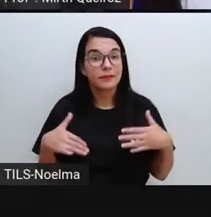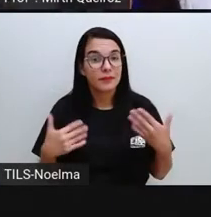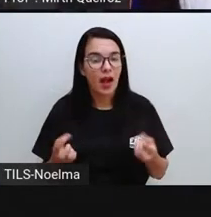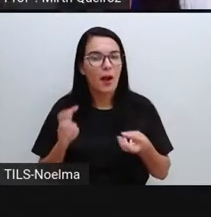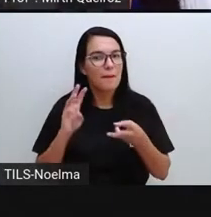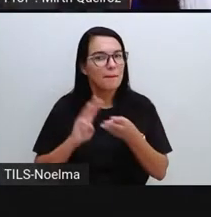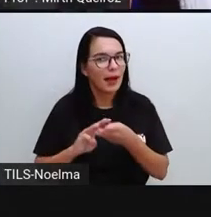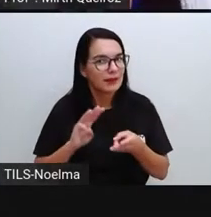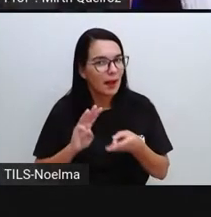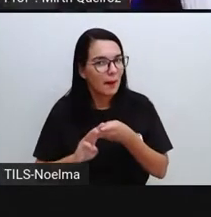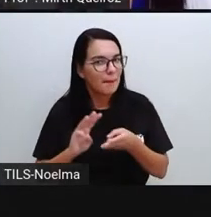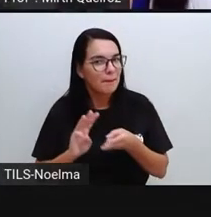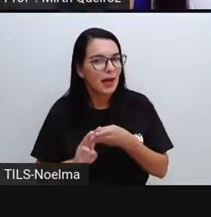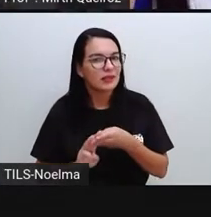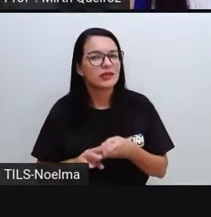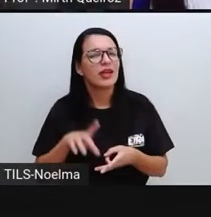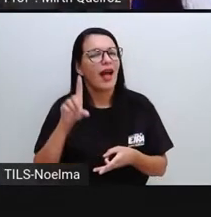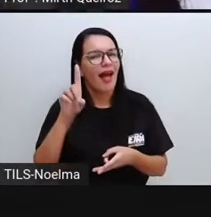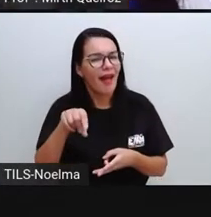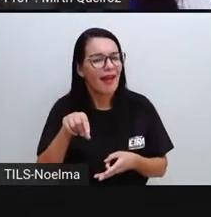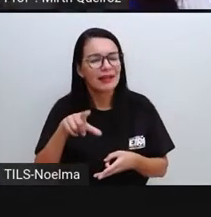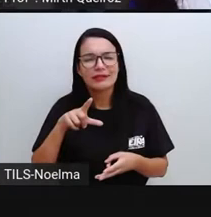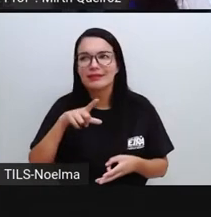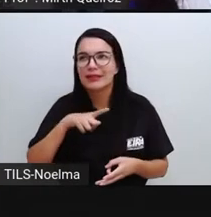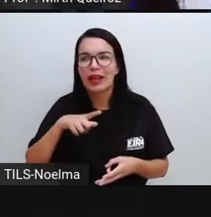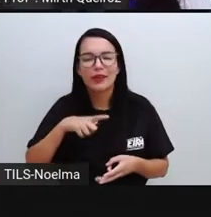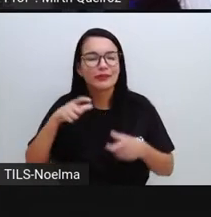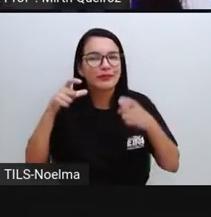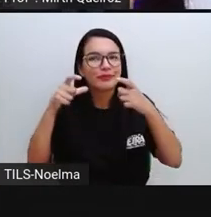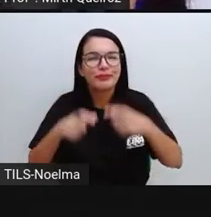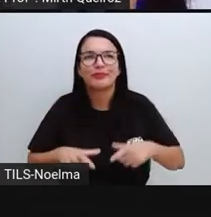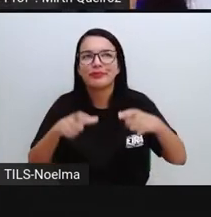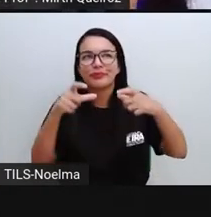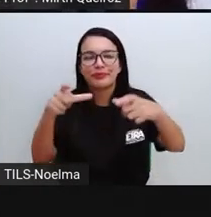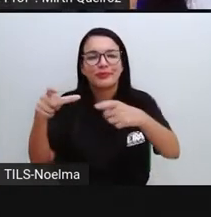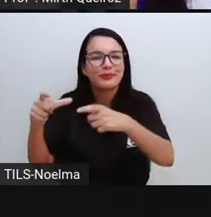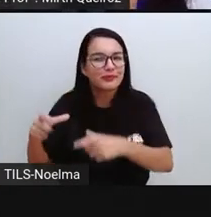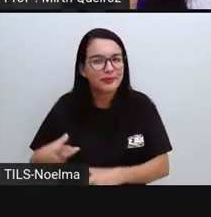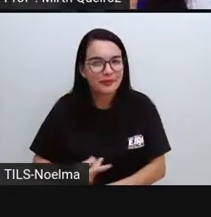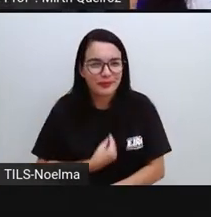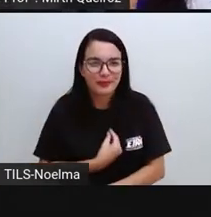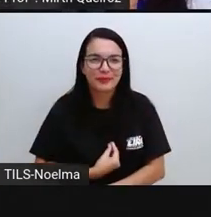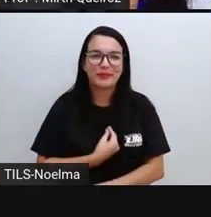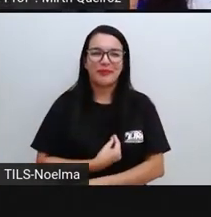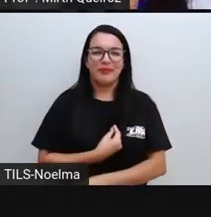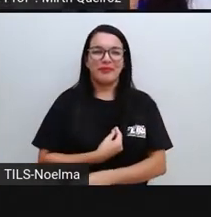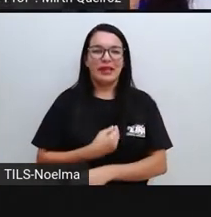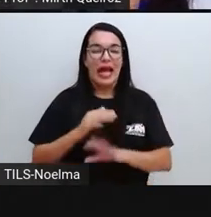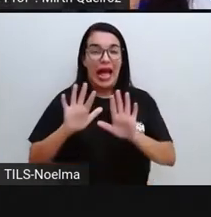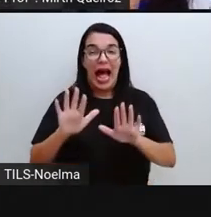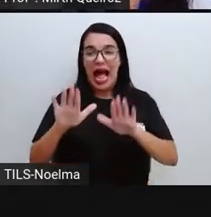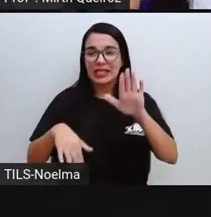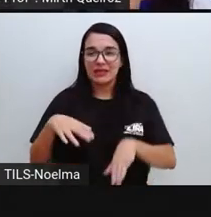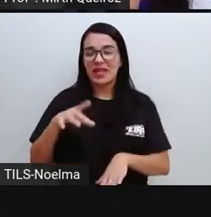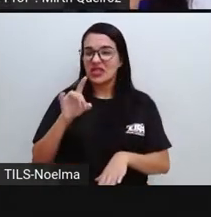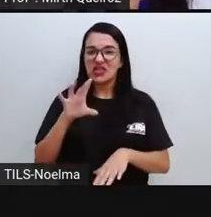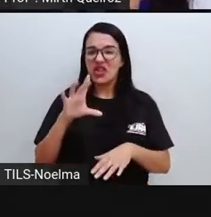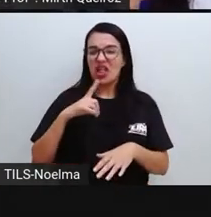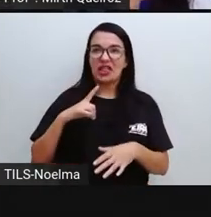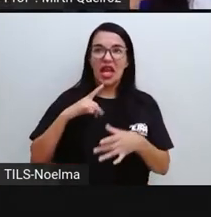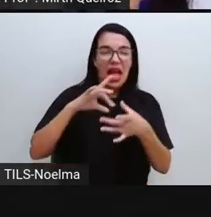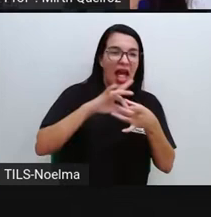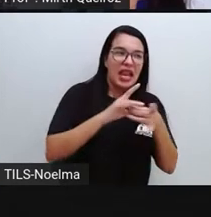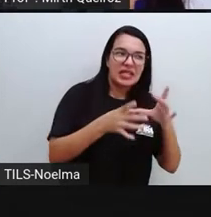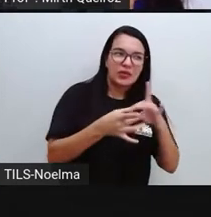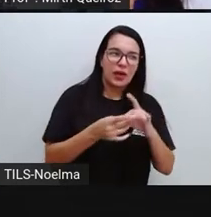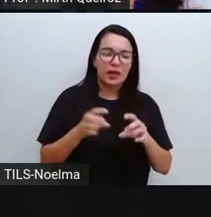A matemática, ela está em todo canto, né? Às vezes a gente relaciona a matemática só quando a gente tá fazendo uma conta, quando a